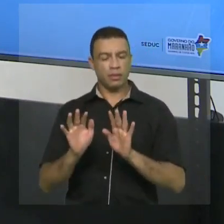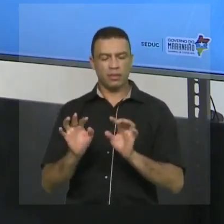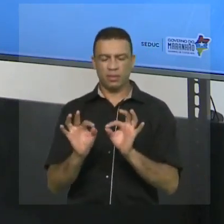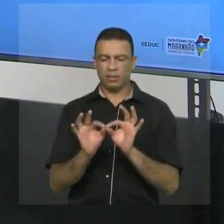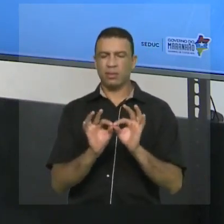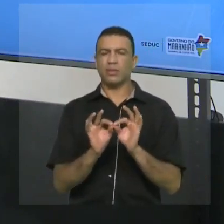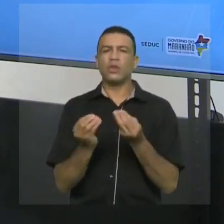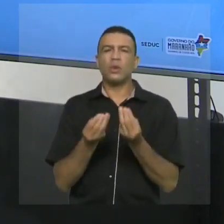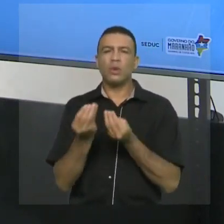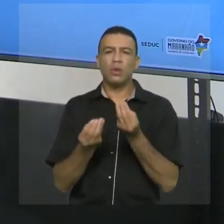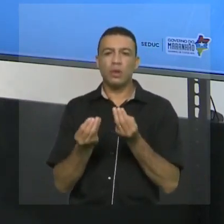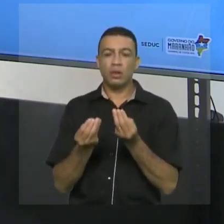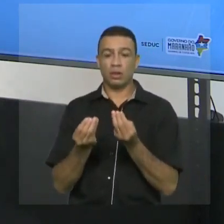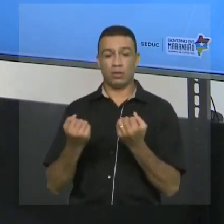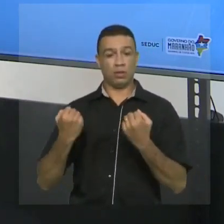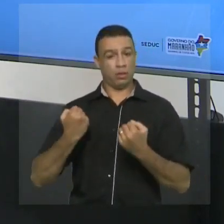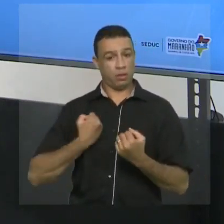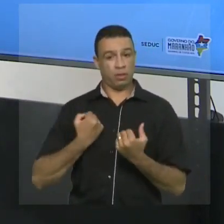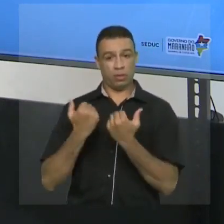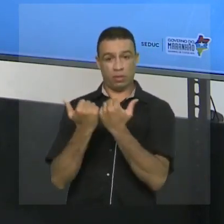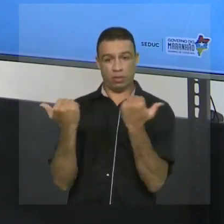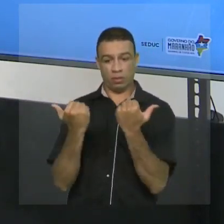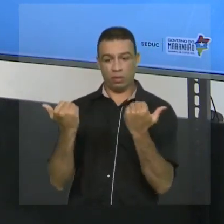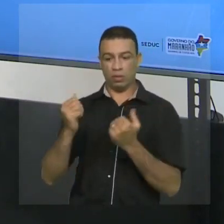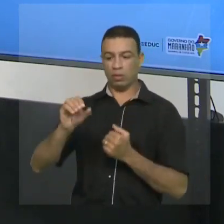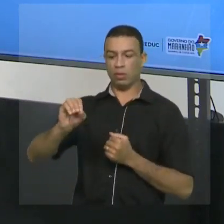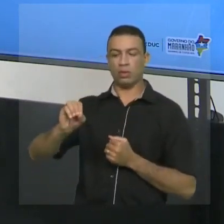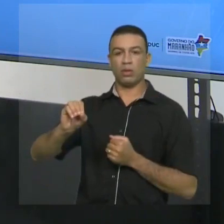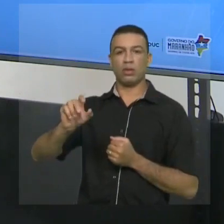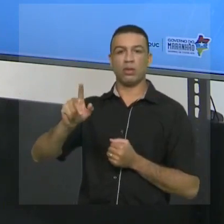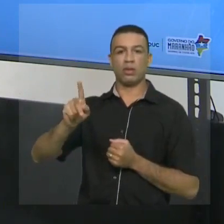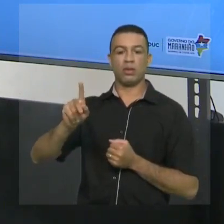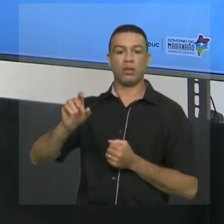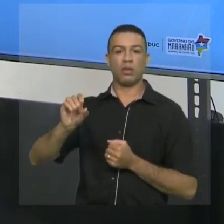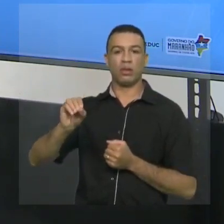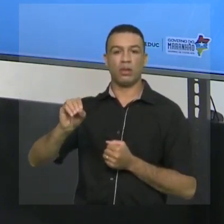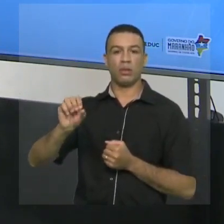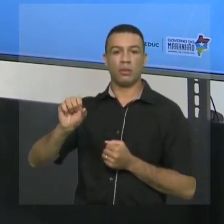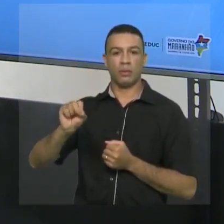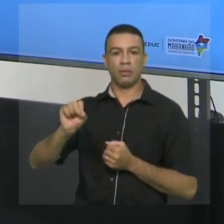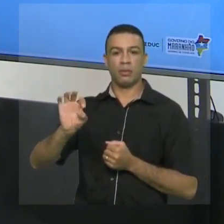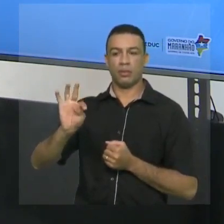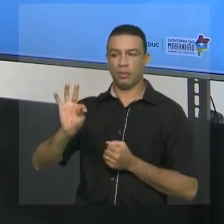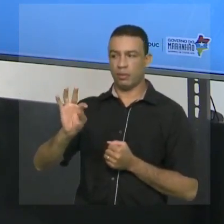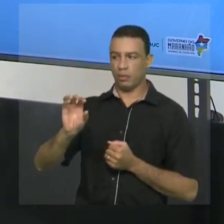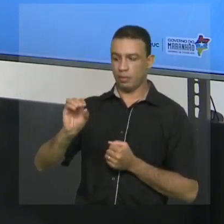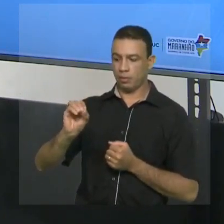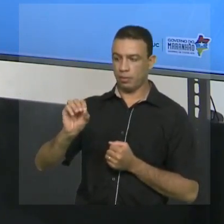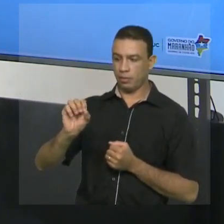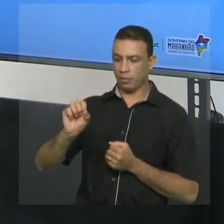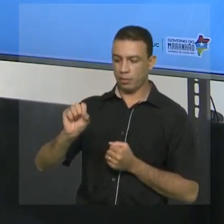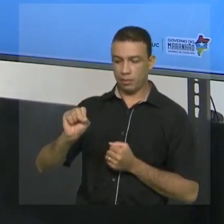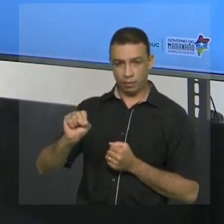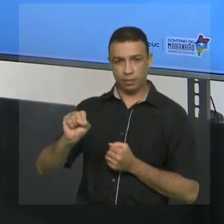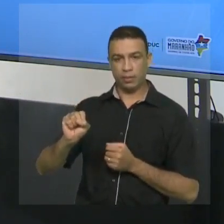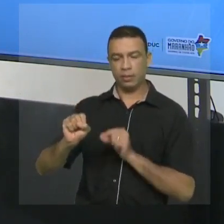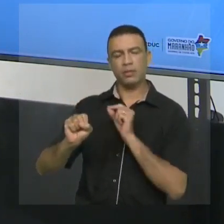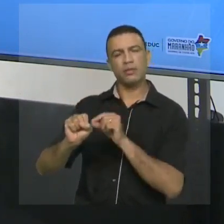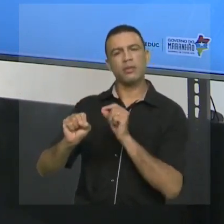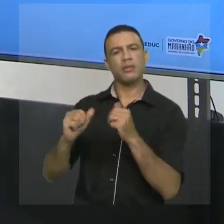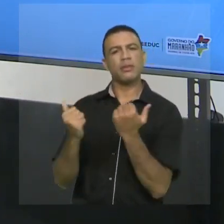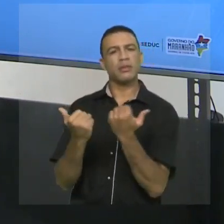de números inteiros, opostos ou simétricos. Quando é que dois números inteiros são considerados